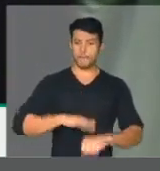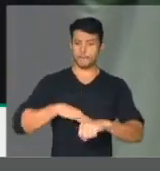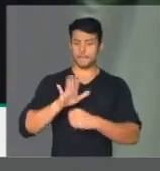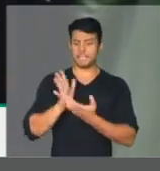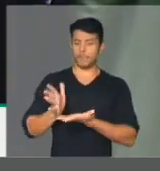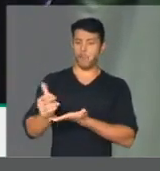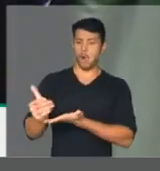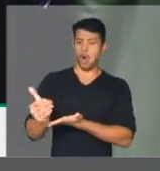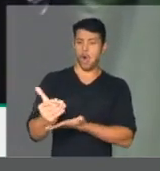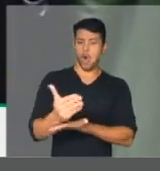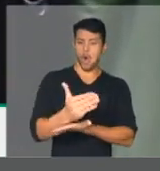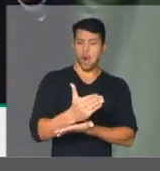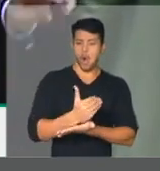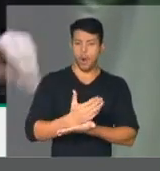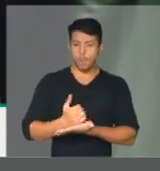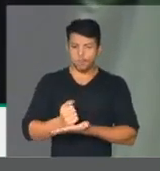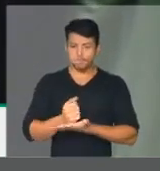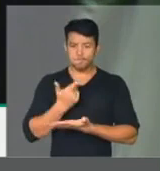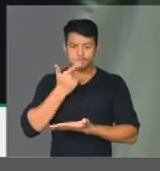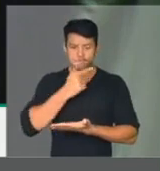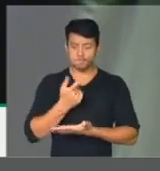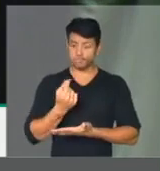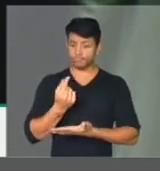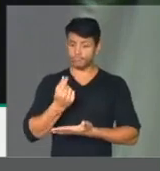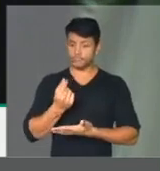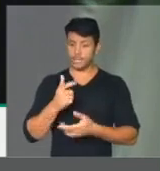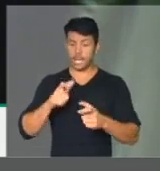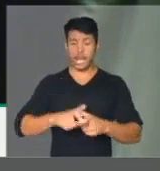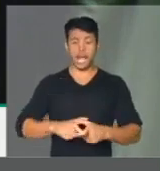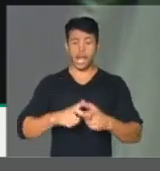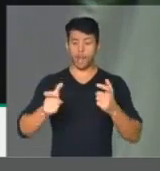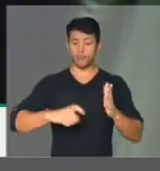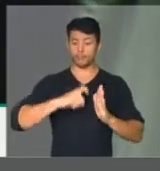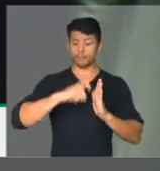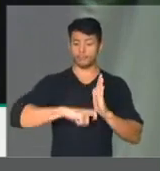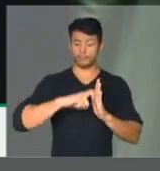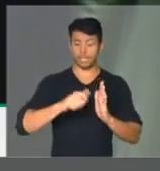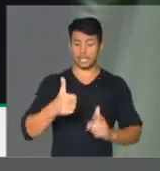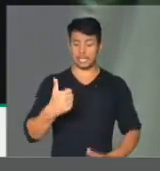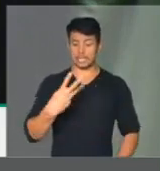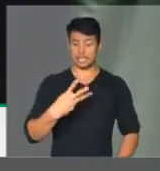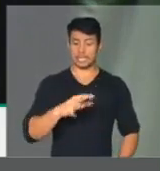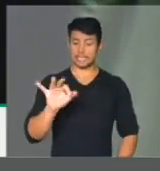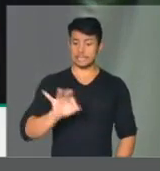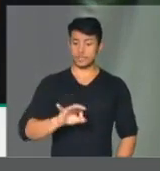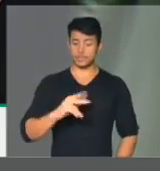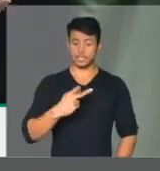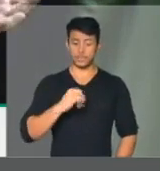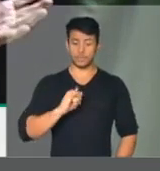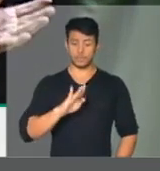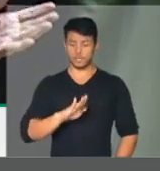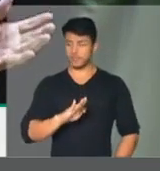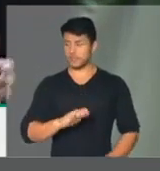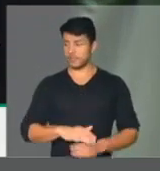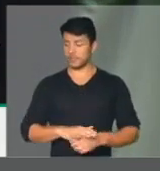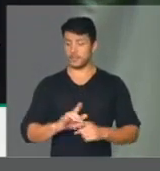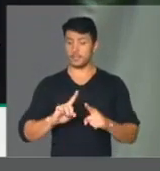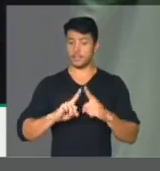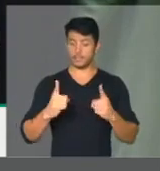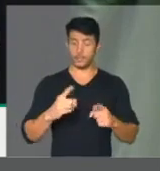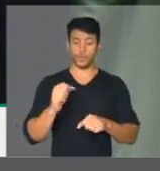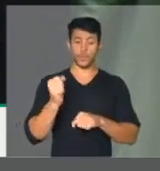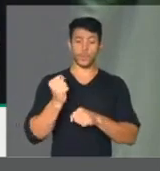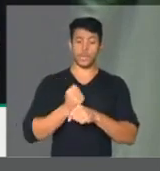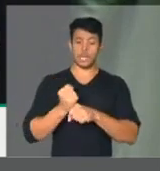desprezou os estados e municípios e aumentou a arrecadação nacional em 13% do PIB, sendo que em 88 a